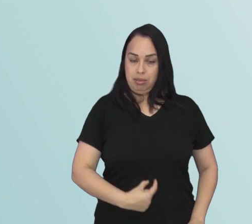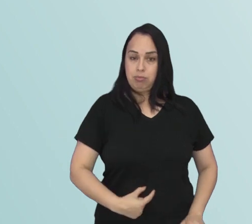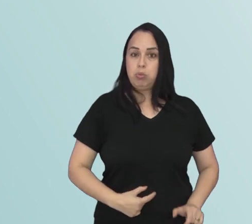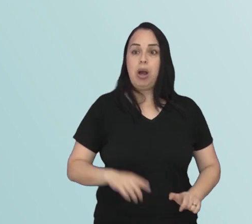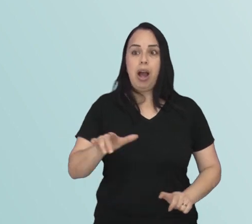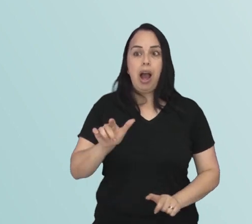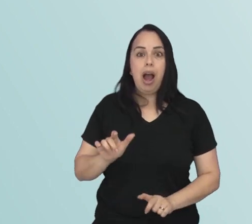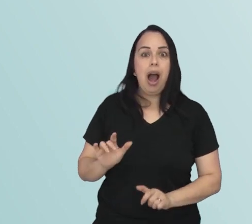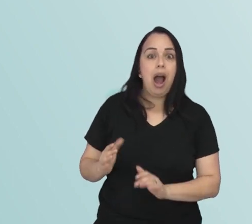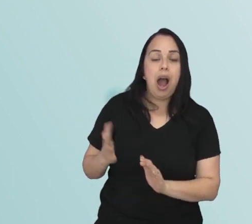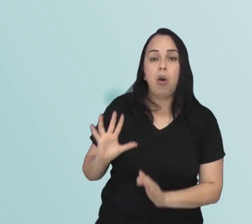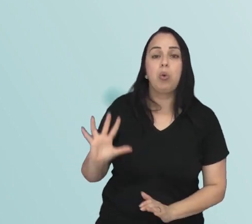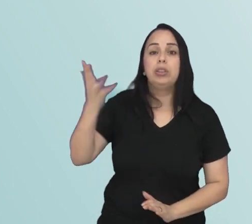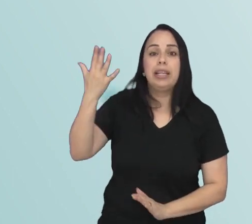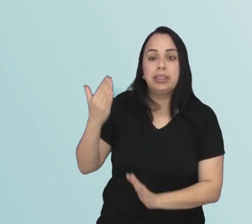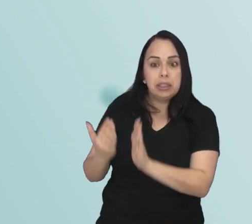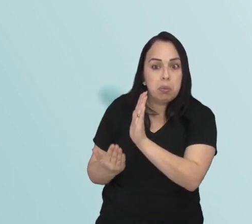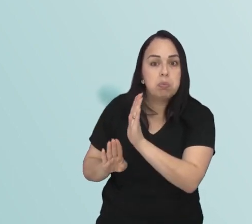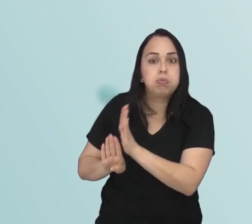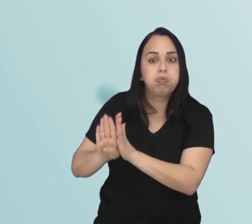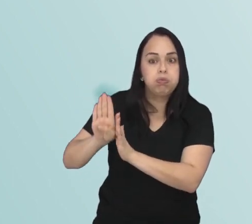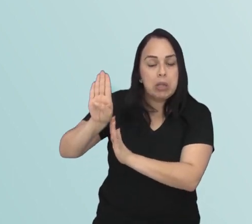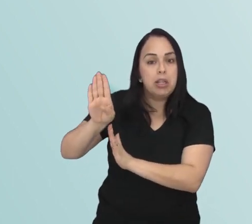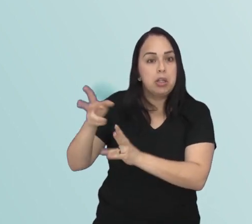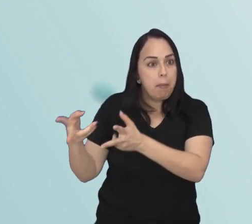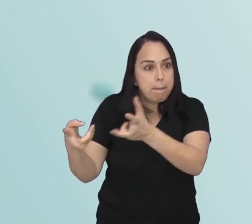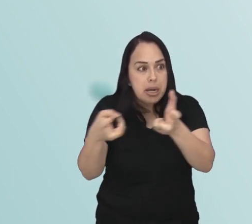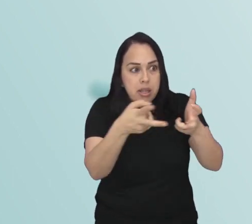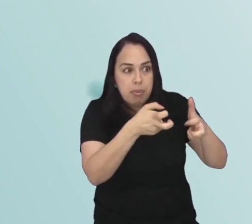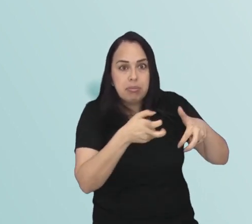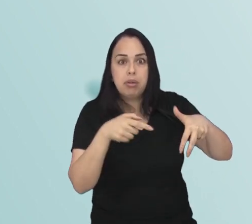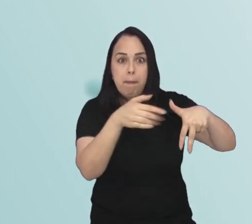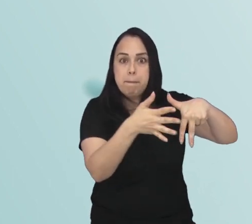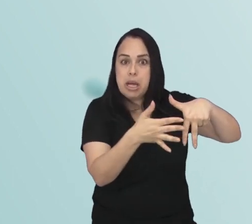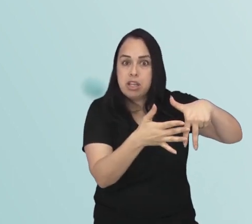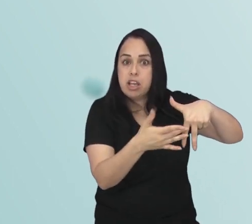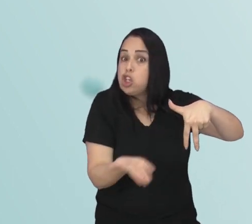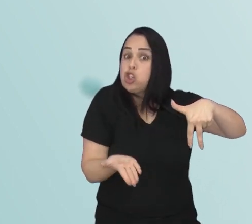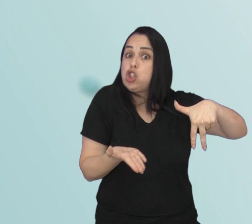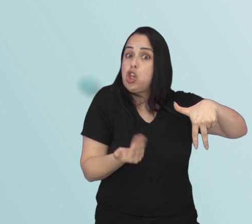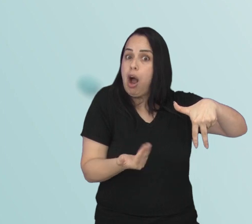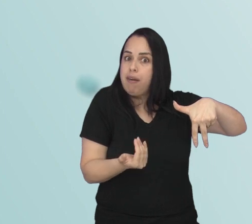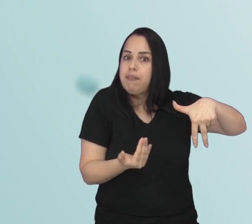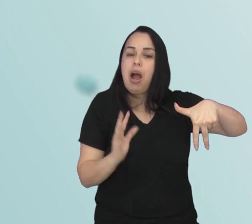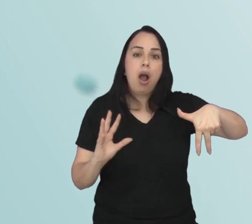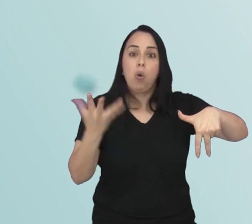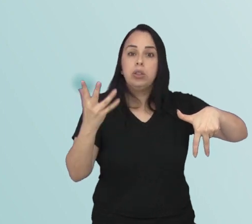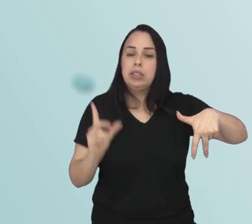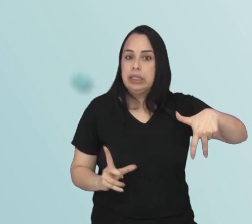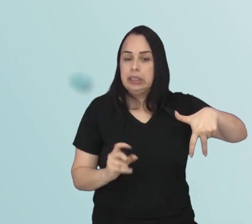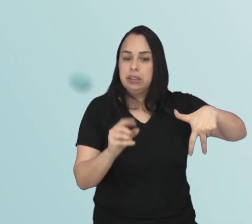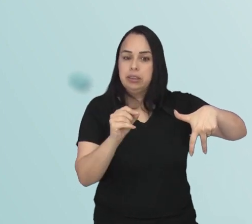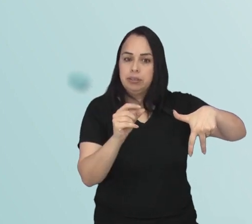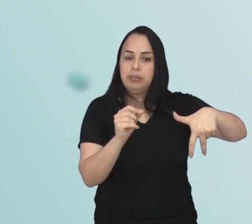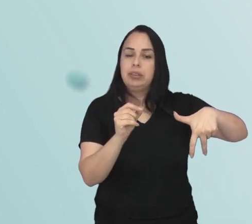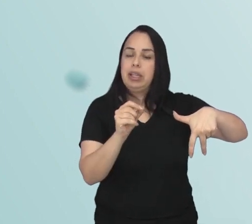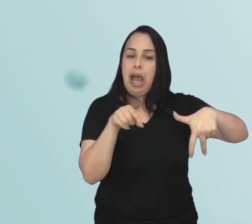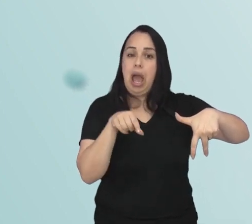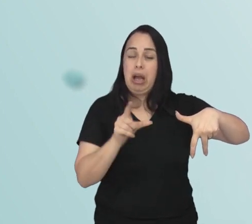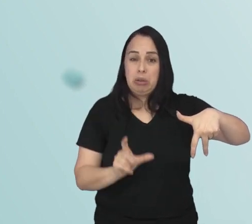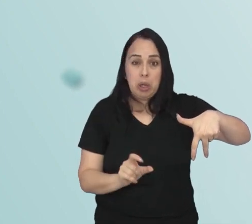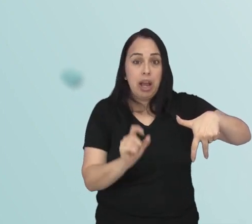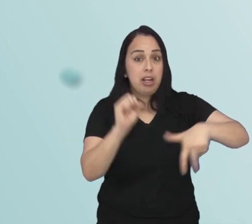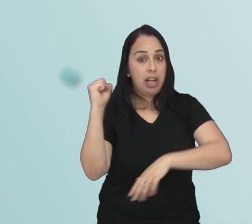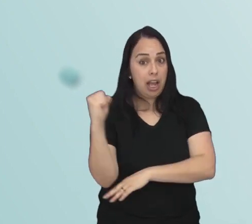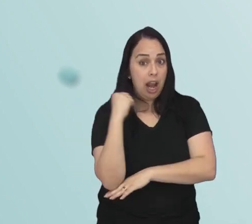cólon tem aumentado a prevalência e a gente tem visto casos em pacientes cada vez mais jovens. E apesar de ser